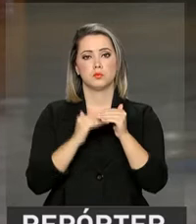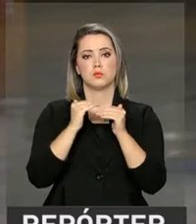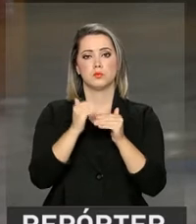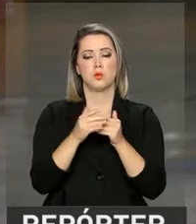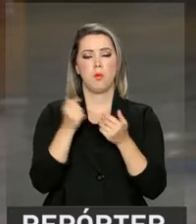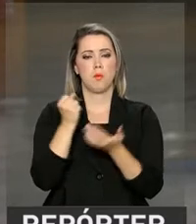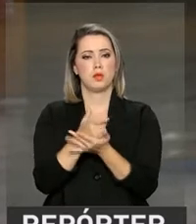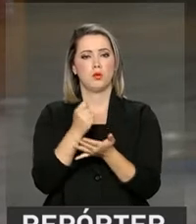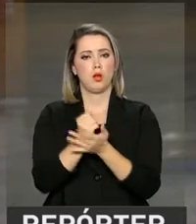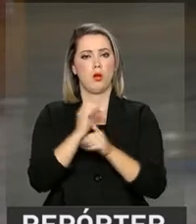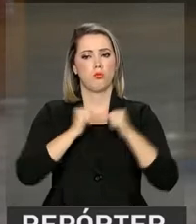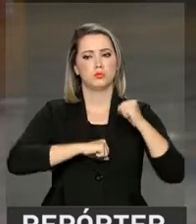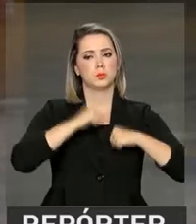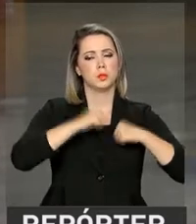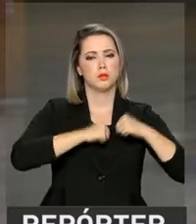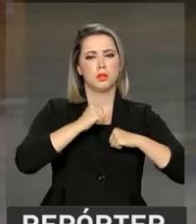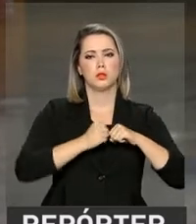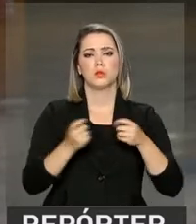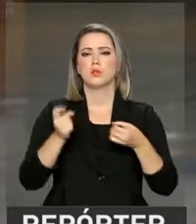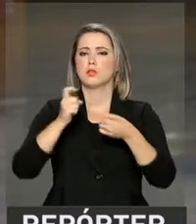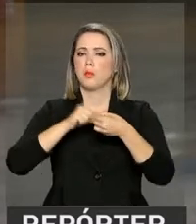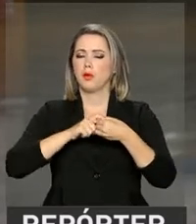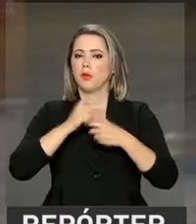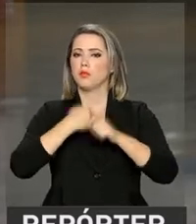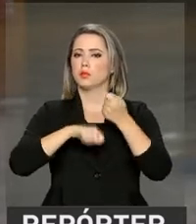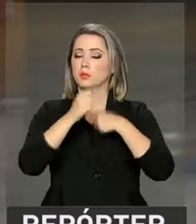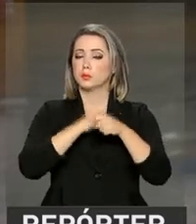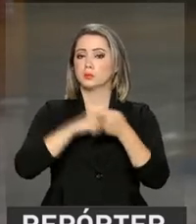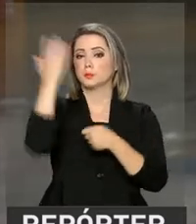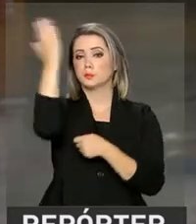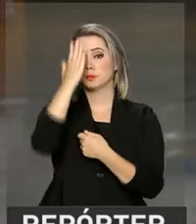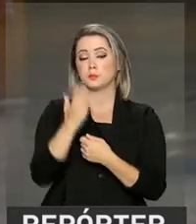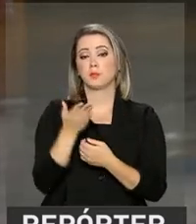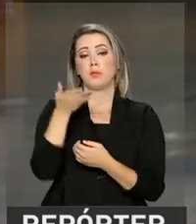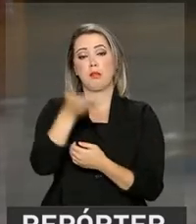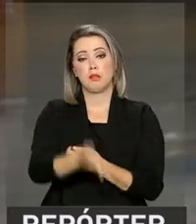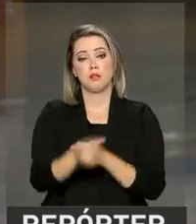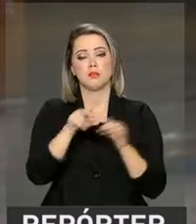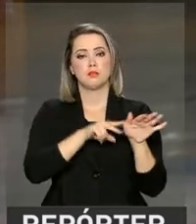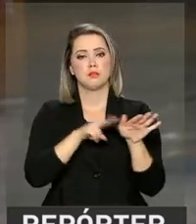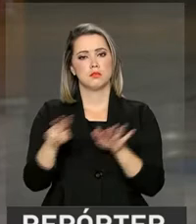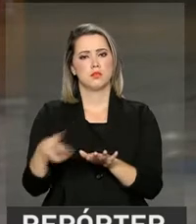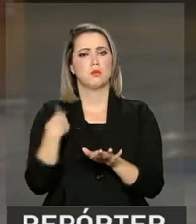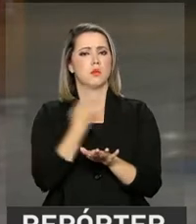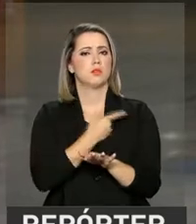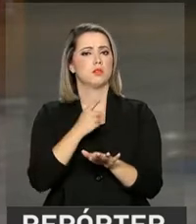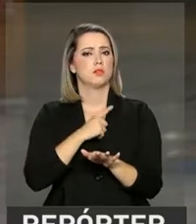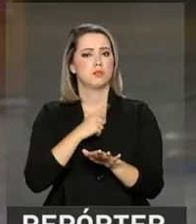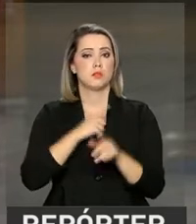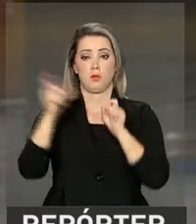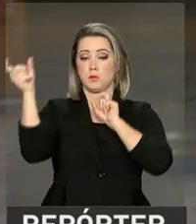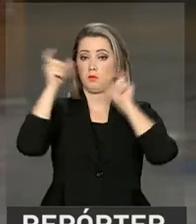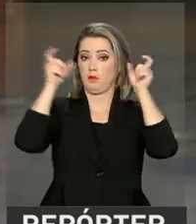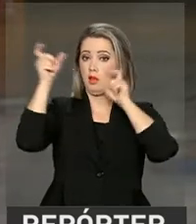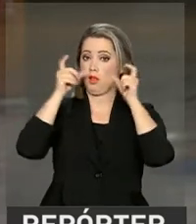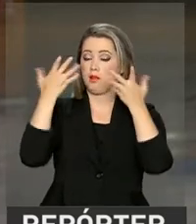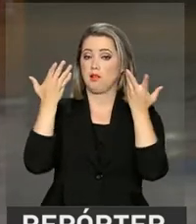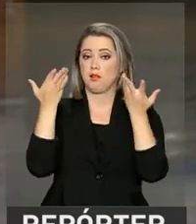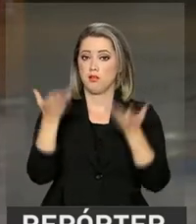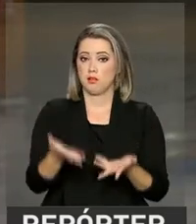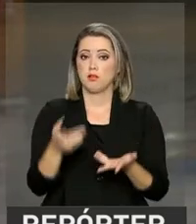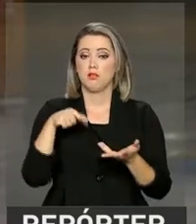e da produção e também a recuperação da economia brasileira. E, nesta semana, nós temos de ficar atentos. Vamos